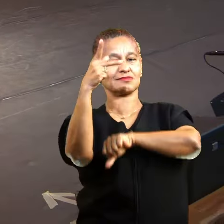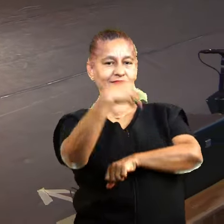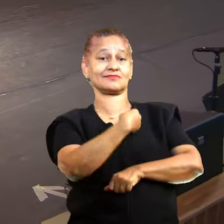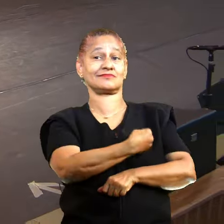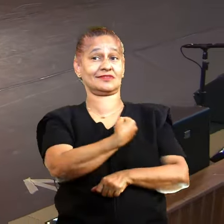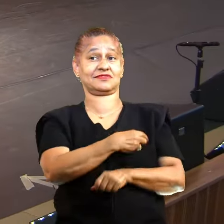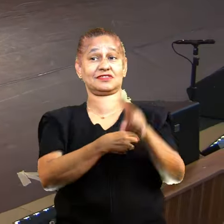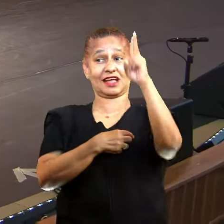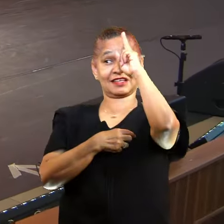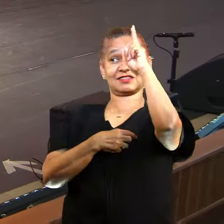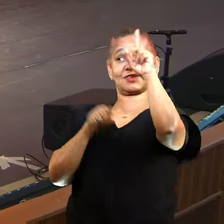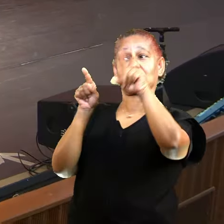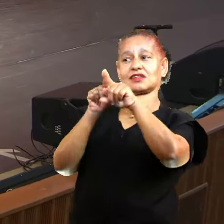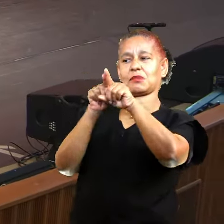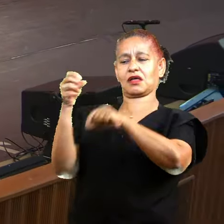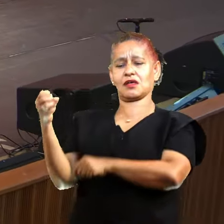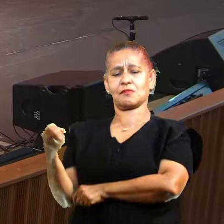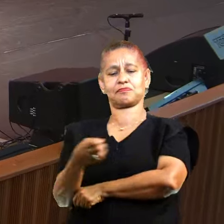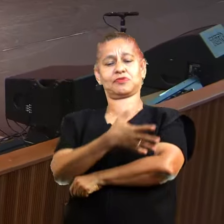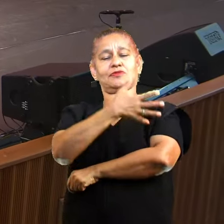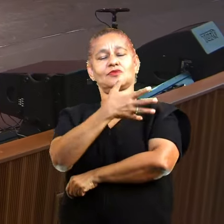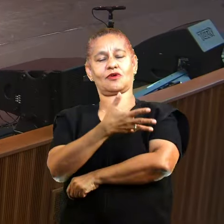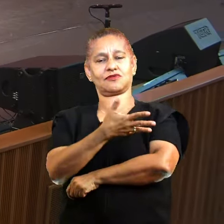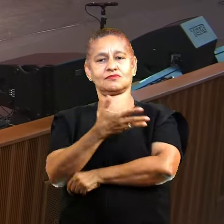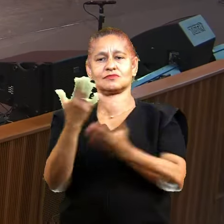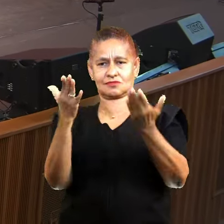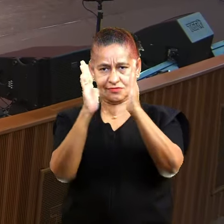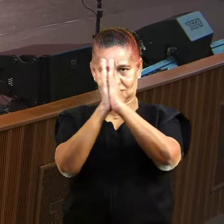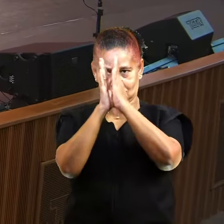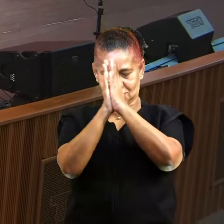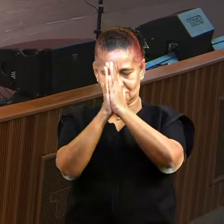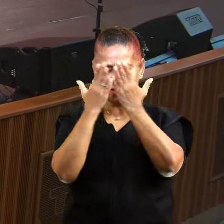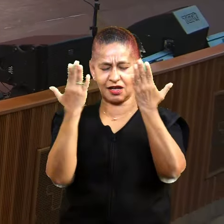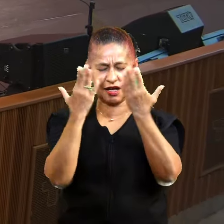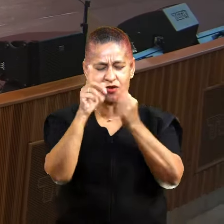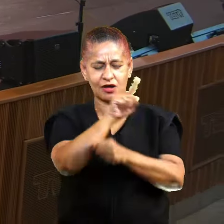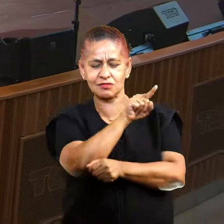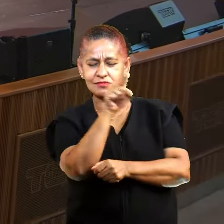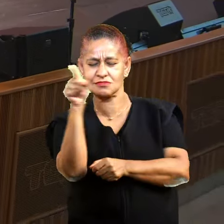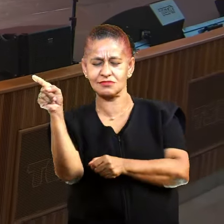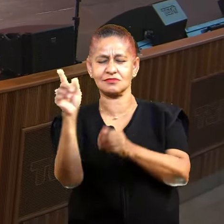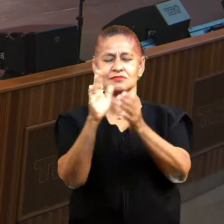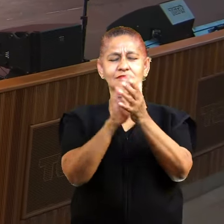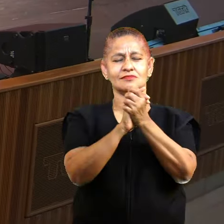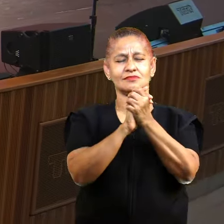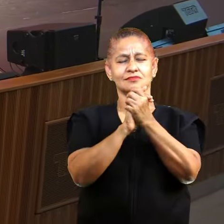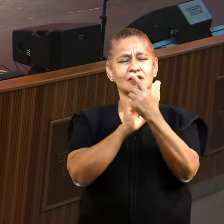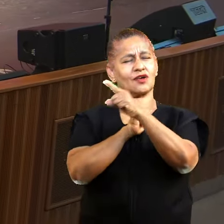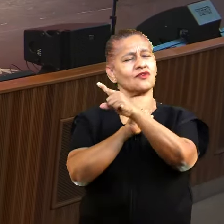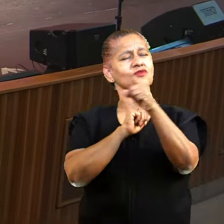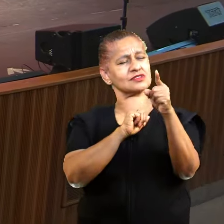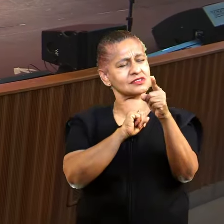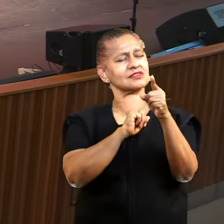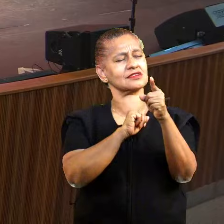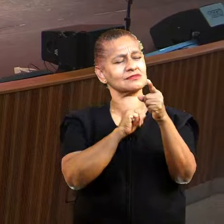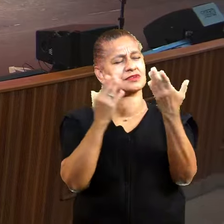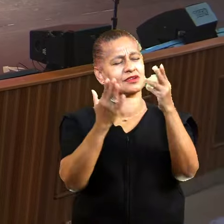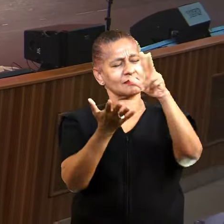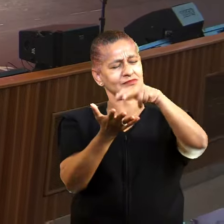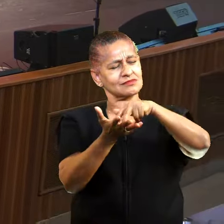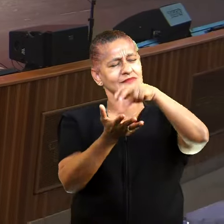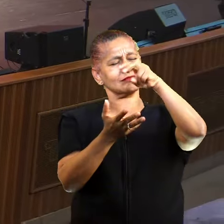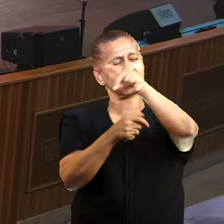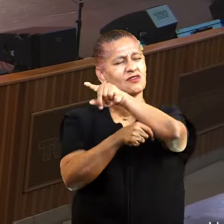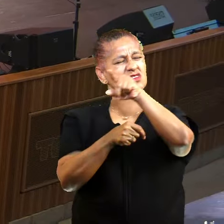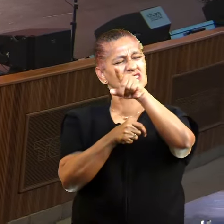e fazer tudo novo. Feche os teus olhos, eu quero orar com você. Você que nessa manhã